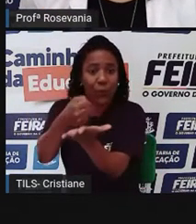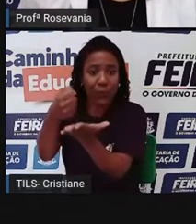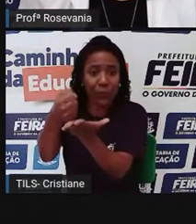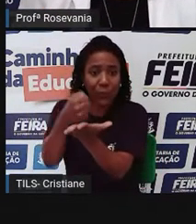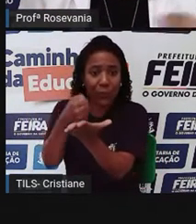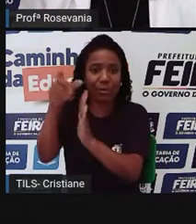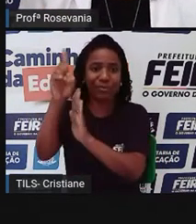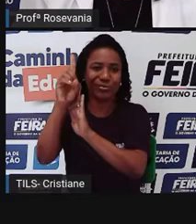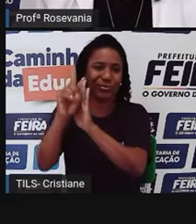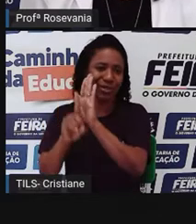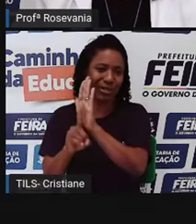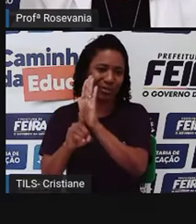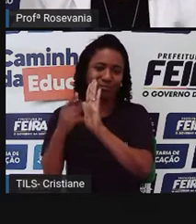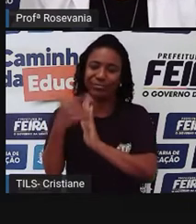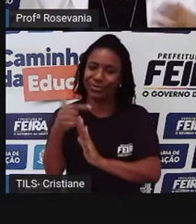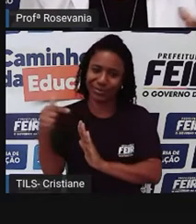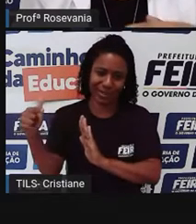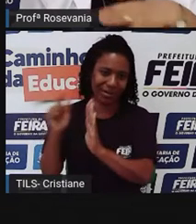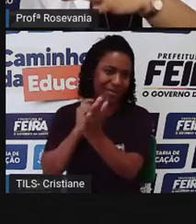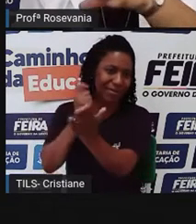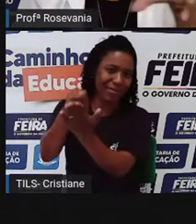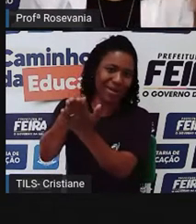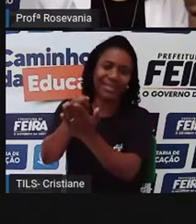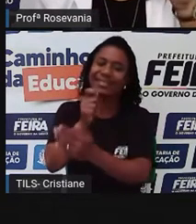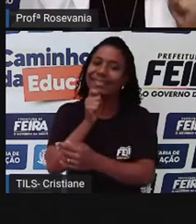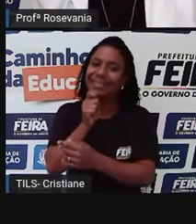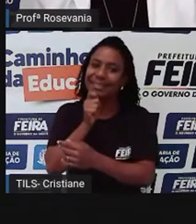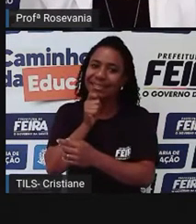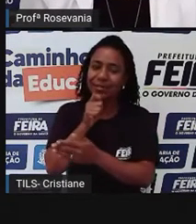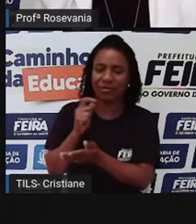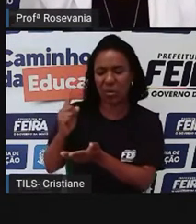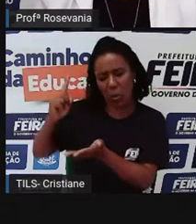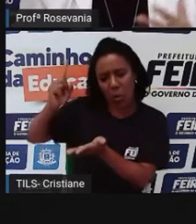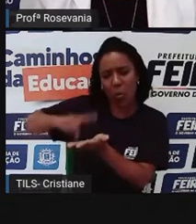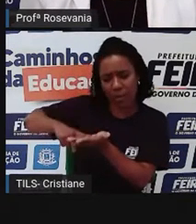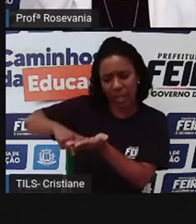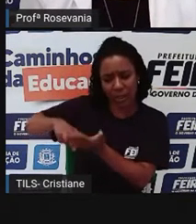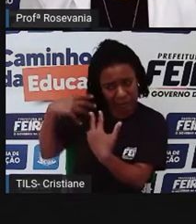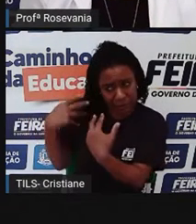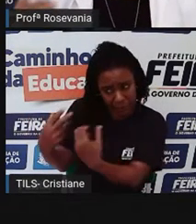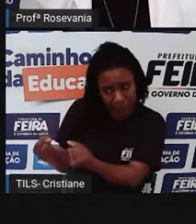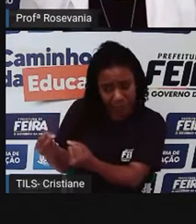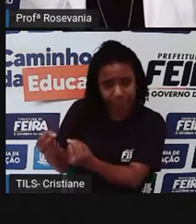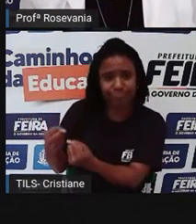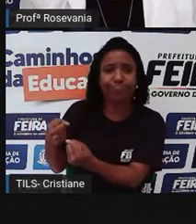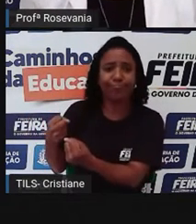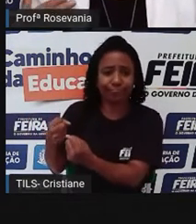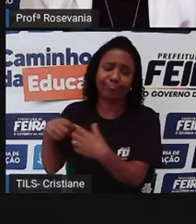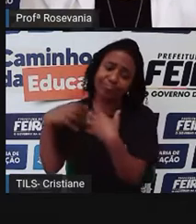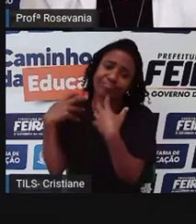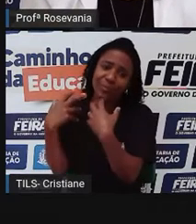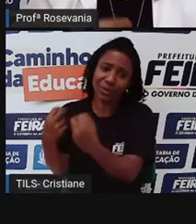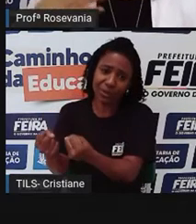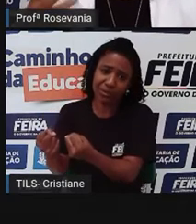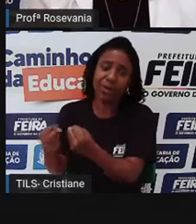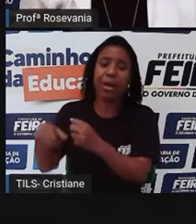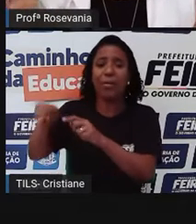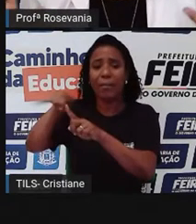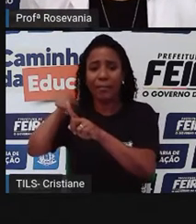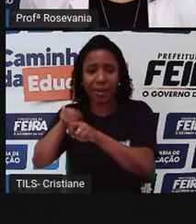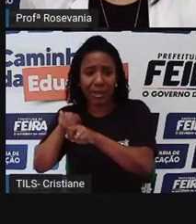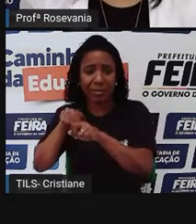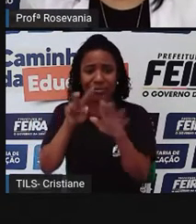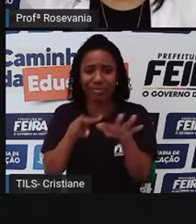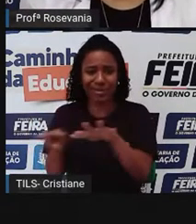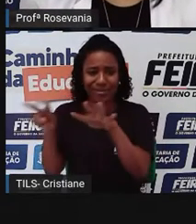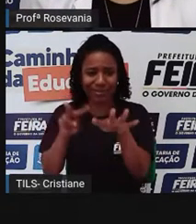assinada, ele tem, às vezes não paga, mais um acordo mesmo ali, né, de cavalheiros entre eles, chega no final do mês ou da quinzinha, recebe seu